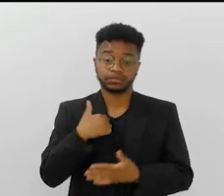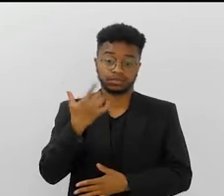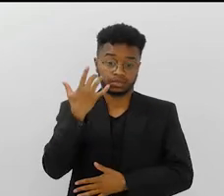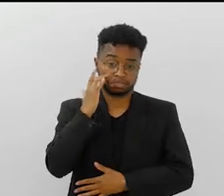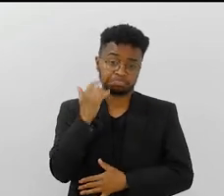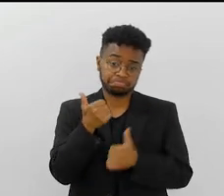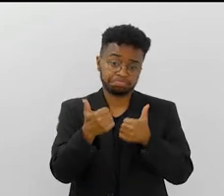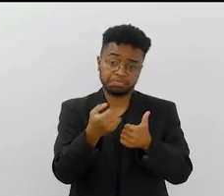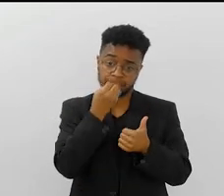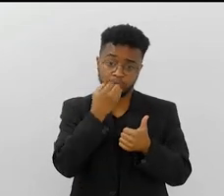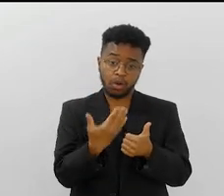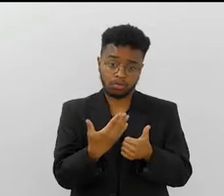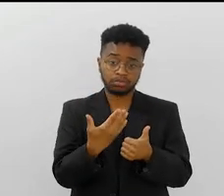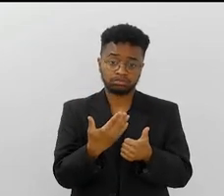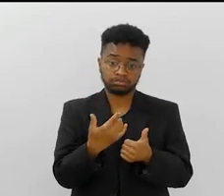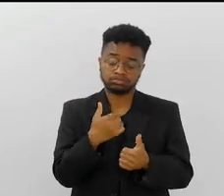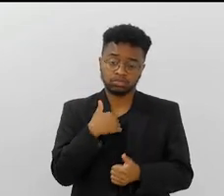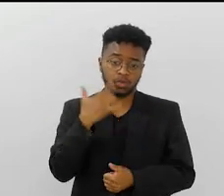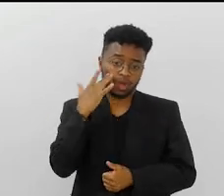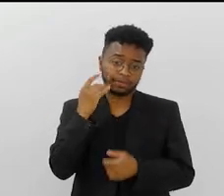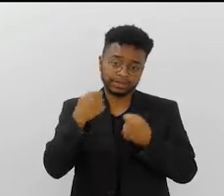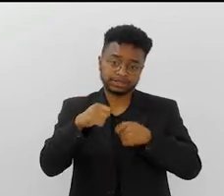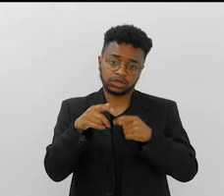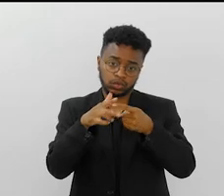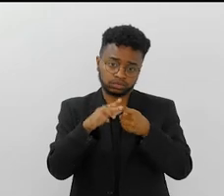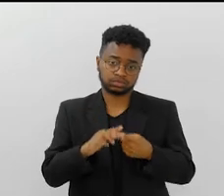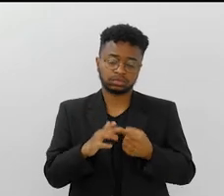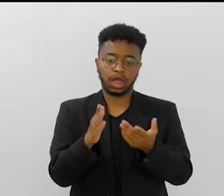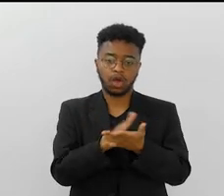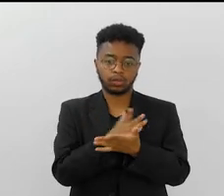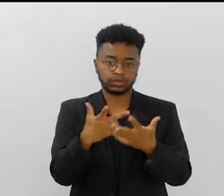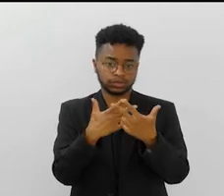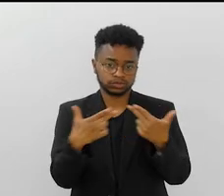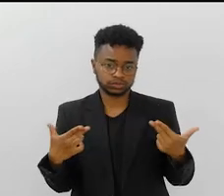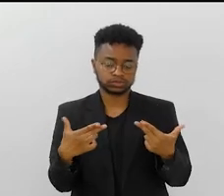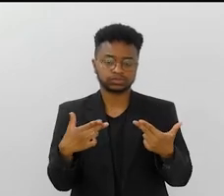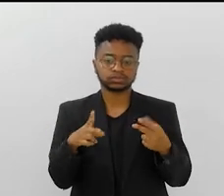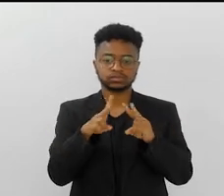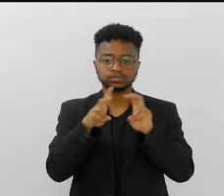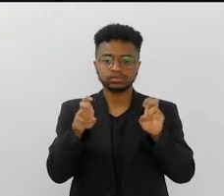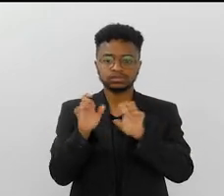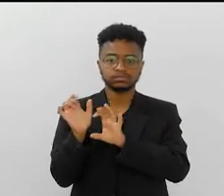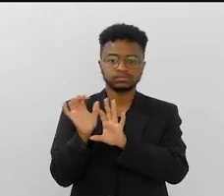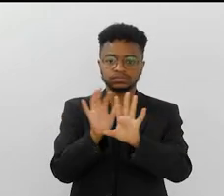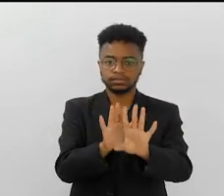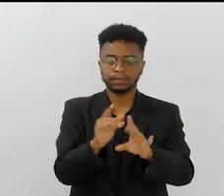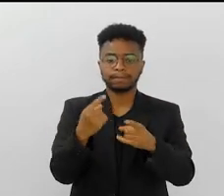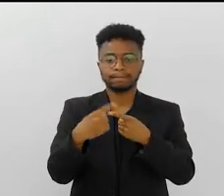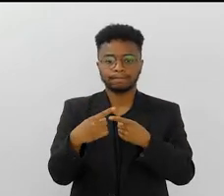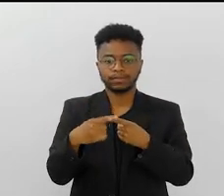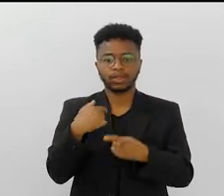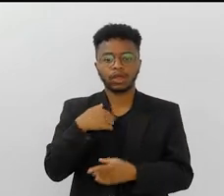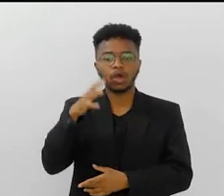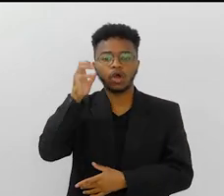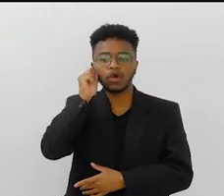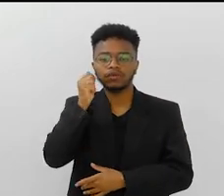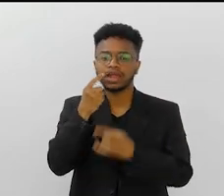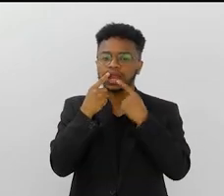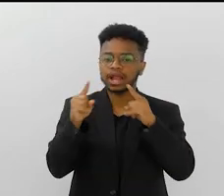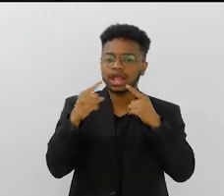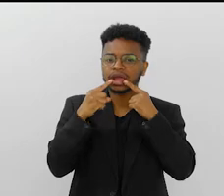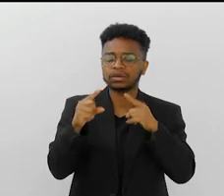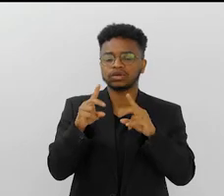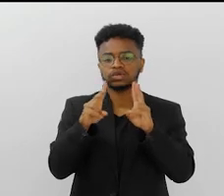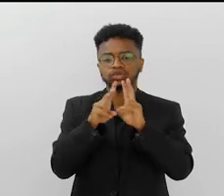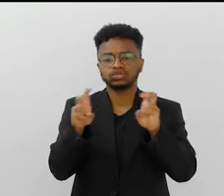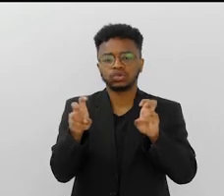eu achei a festa um acerto nesse sentido. Acho que tem ajustes para fazer em relação ao público, porque eu ouvi queixes sobre